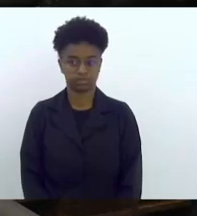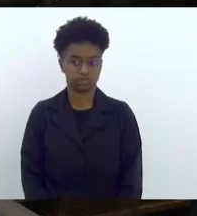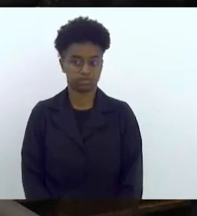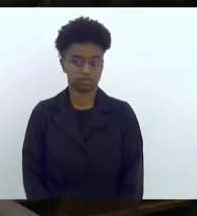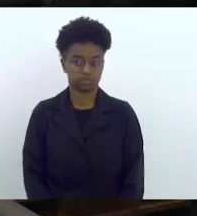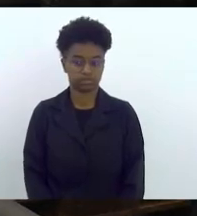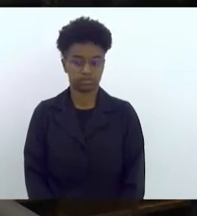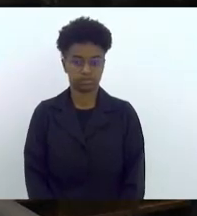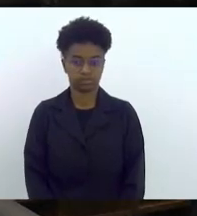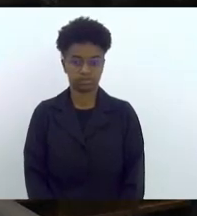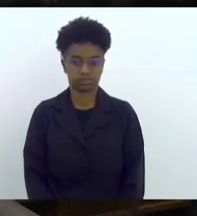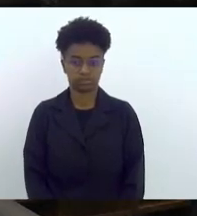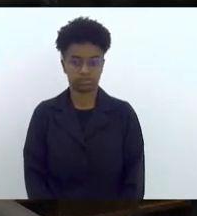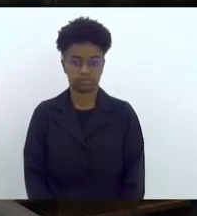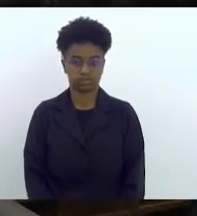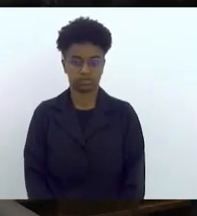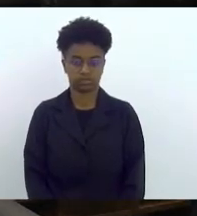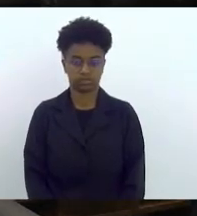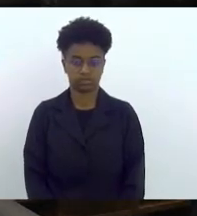Sr.